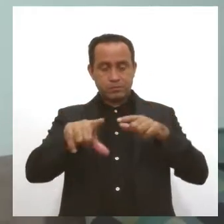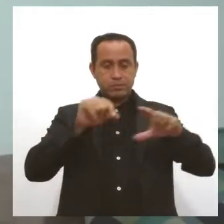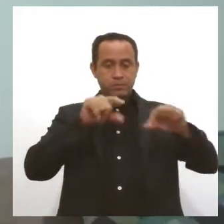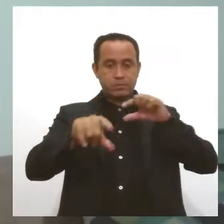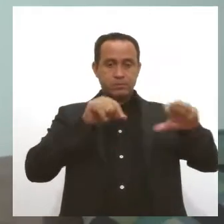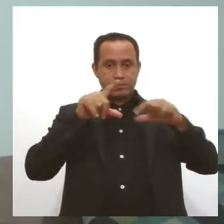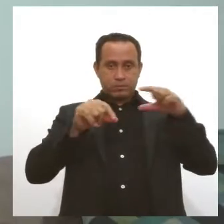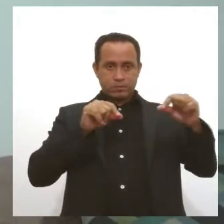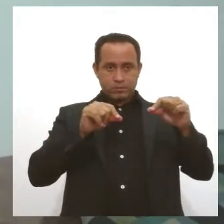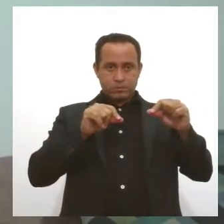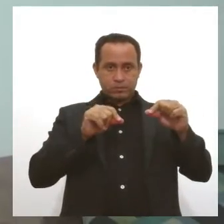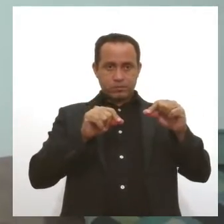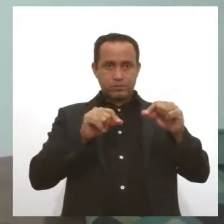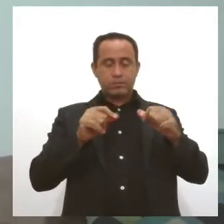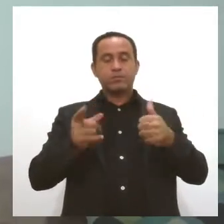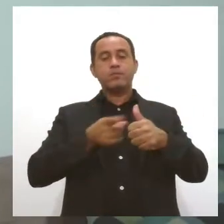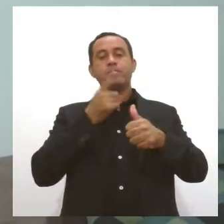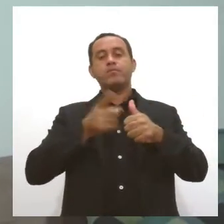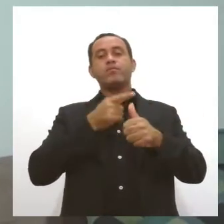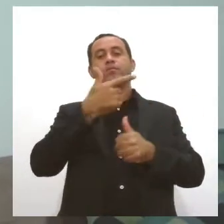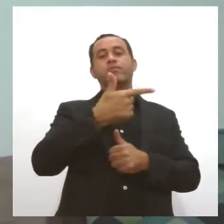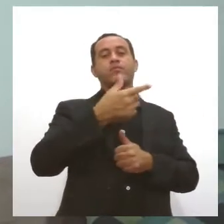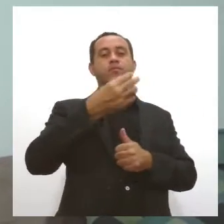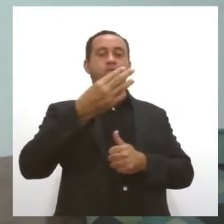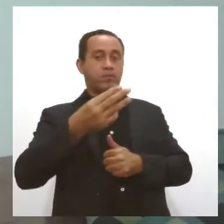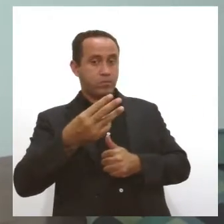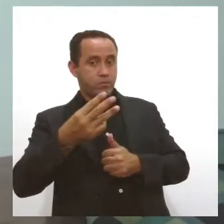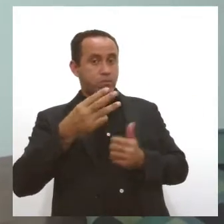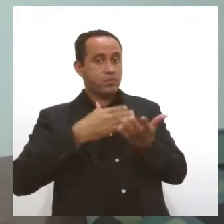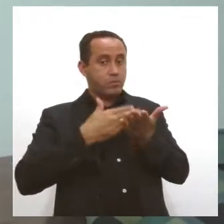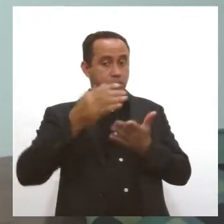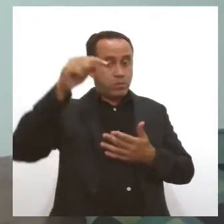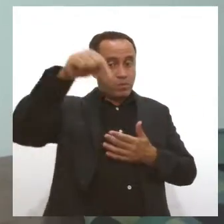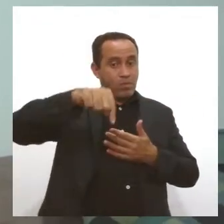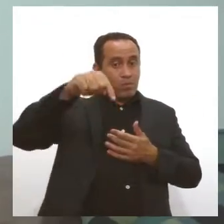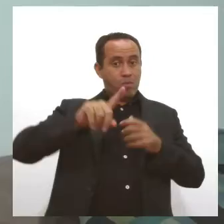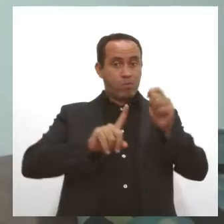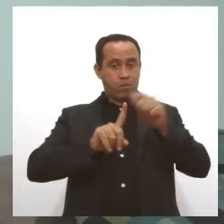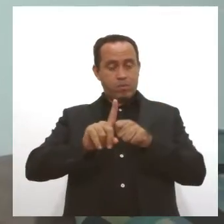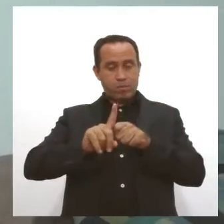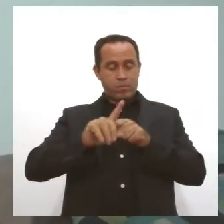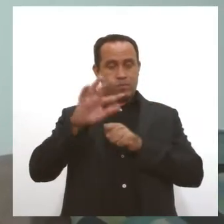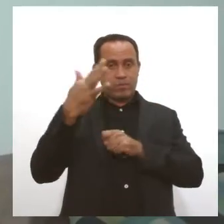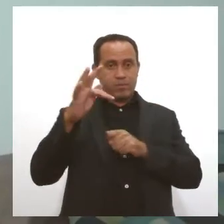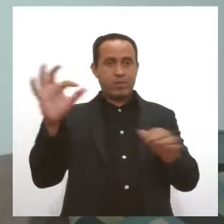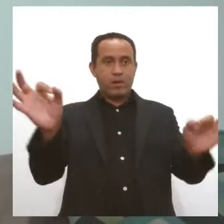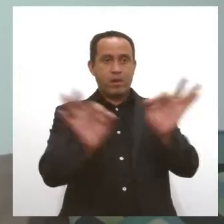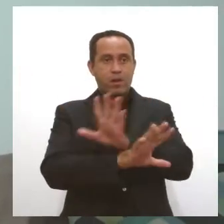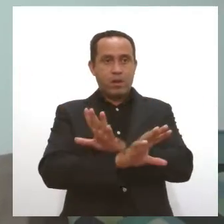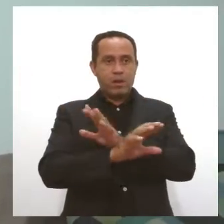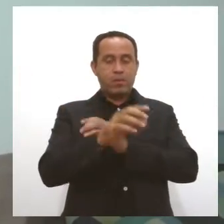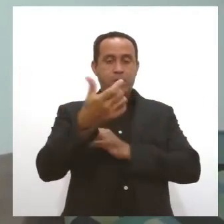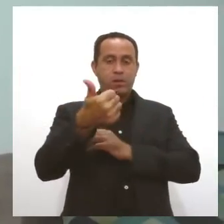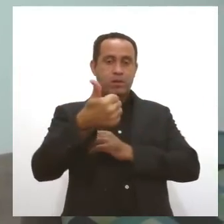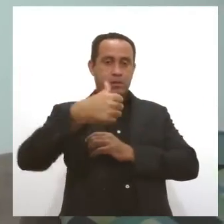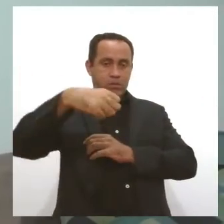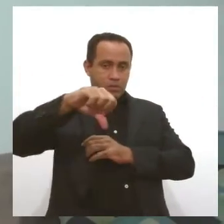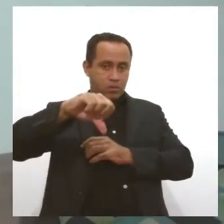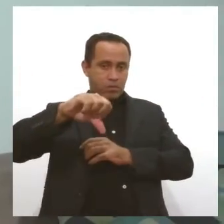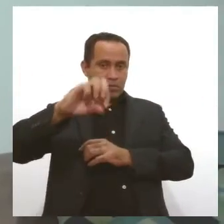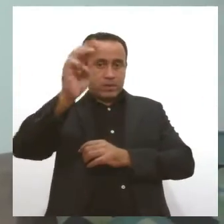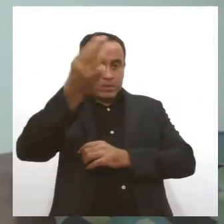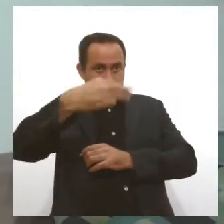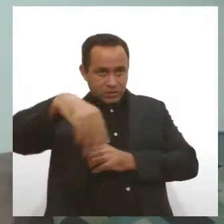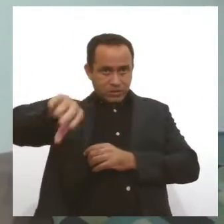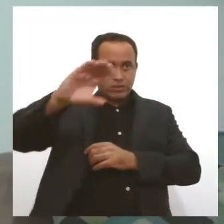Recenseador vai iniciar no dia 23, agora desse mês, e se encerra no dia 19 de março. E do ASEM e da CS